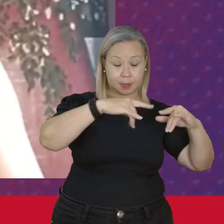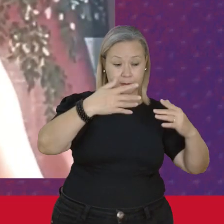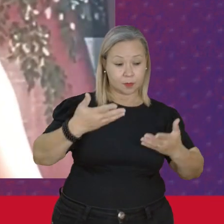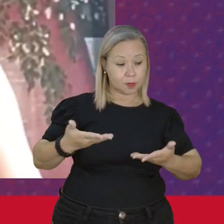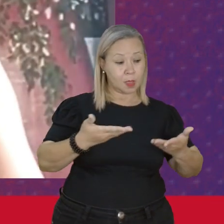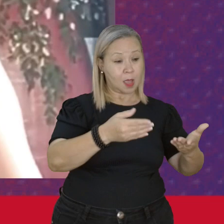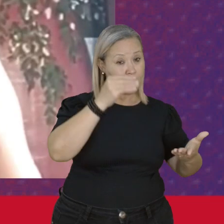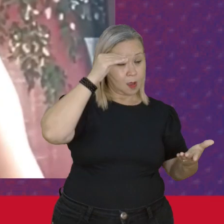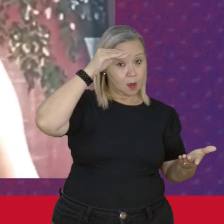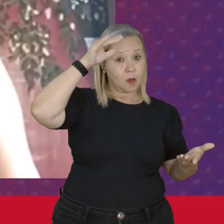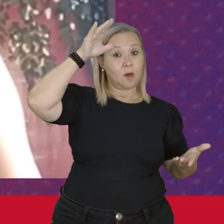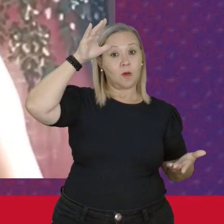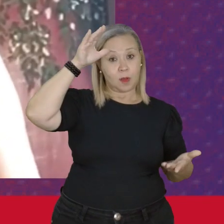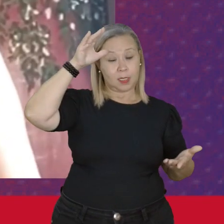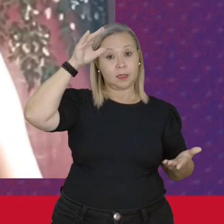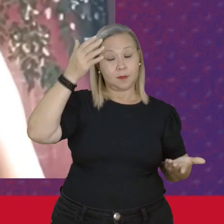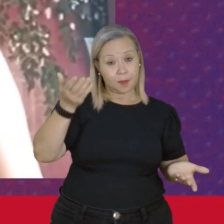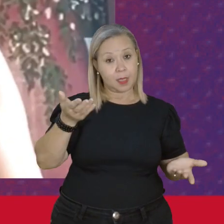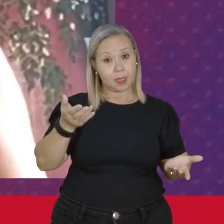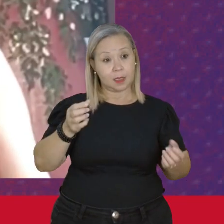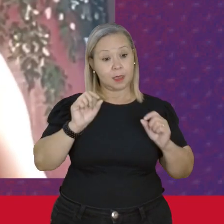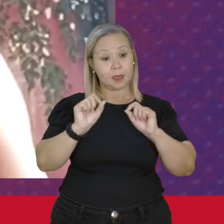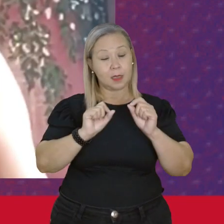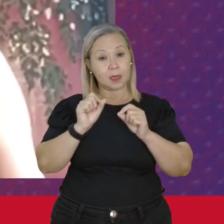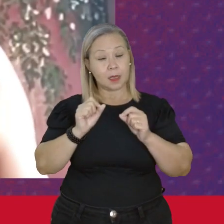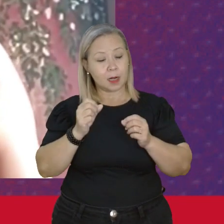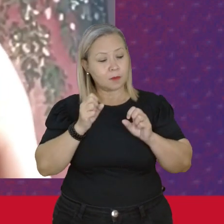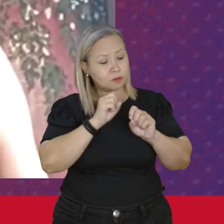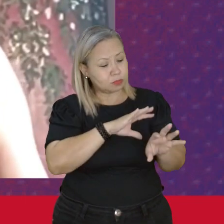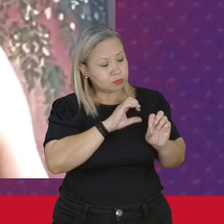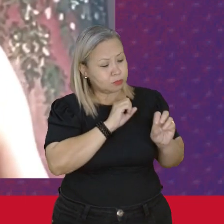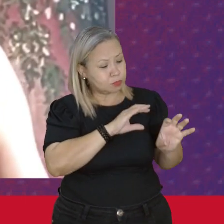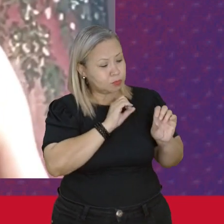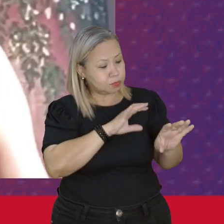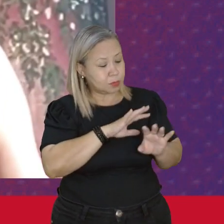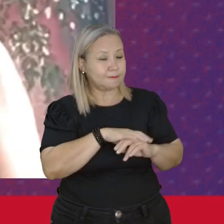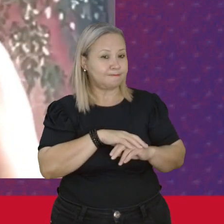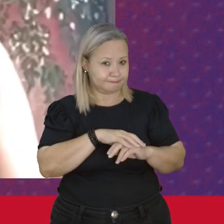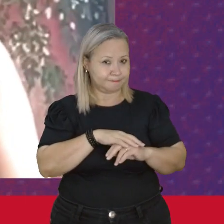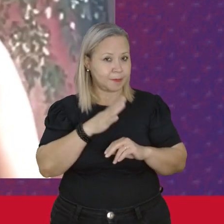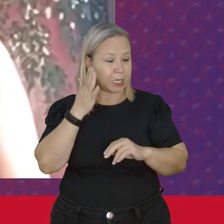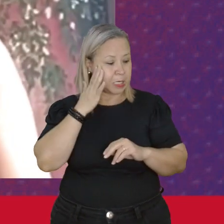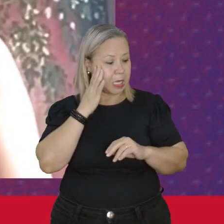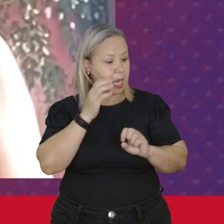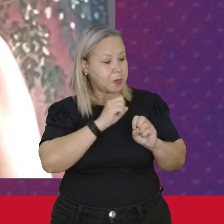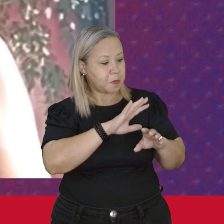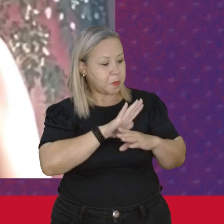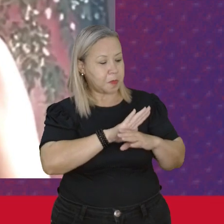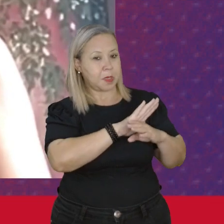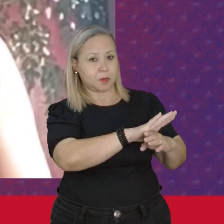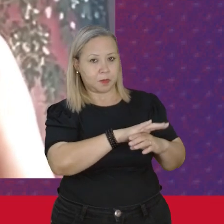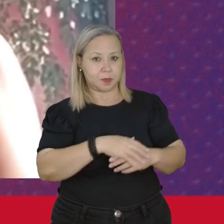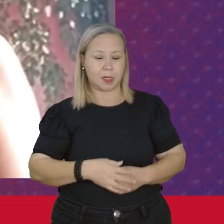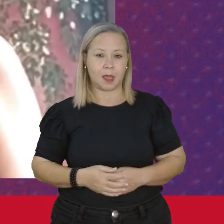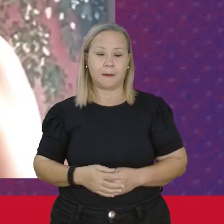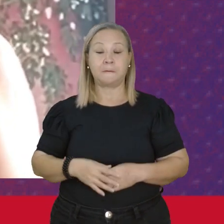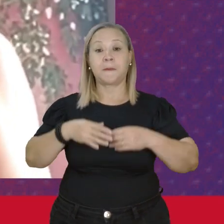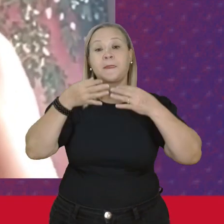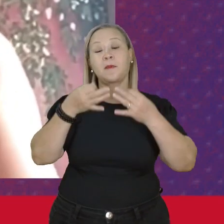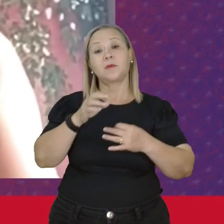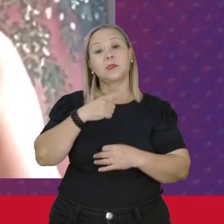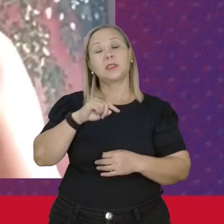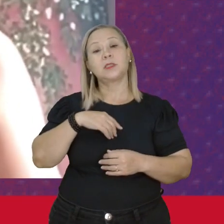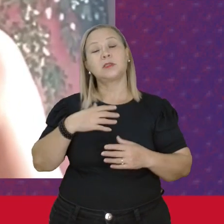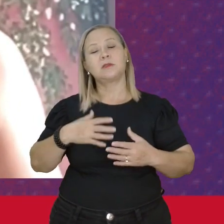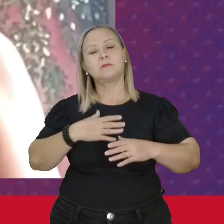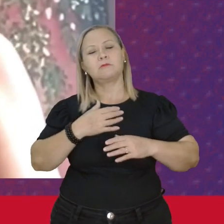conhecimento Que elas vão fazer A troca Com o saber Que já existe lá E com certeza A gente vai crescer Muito Com essa